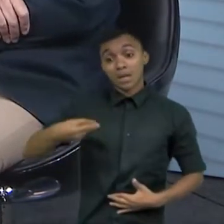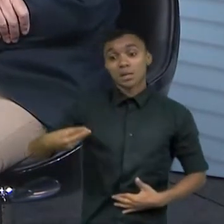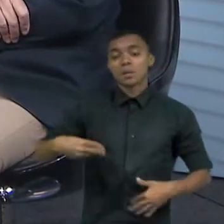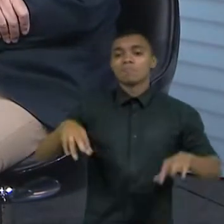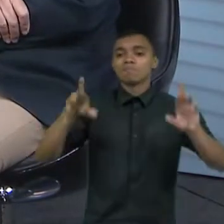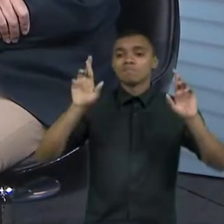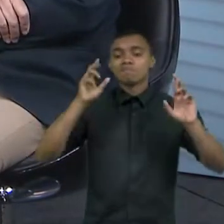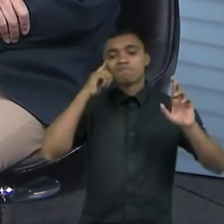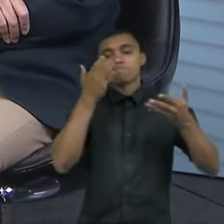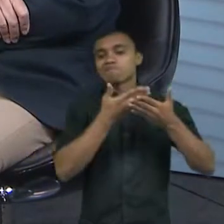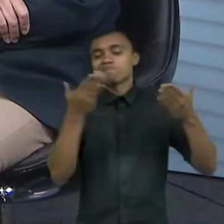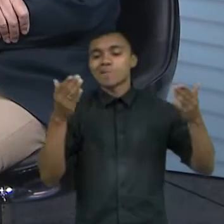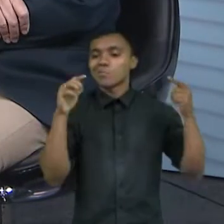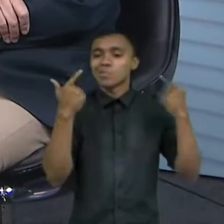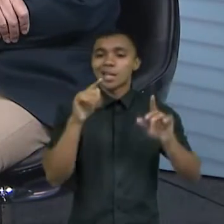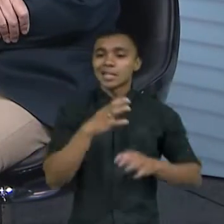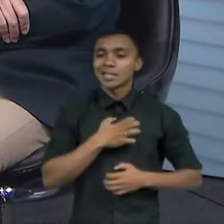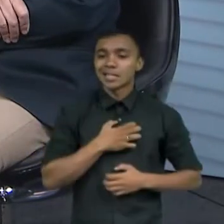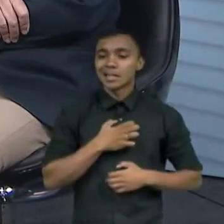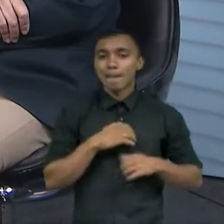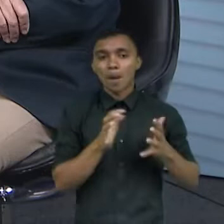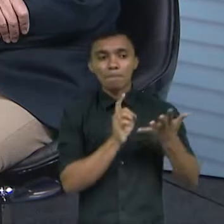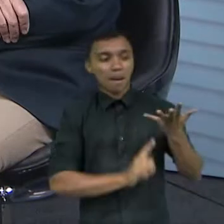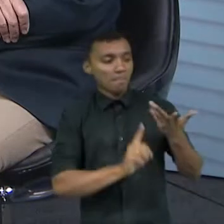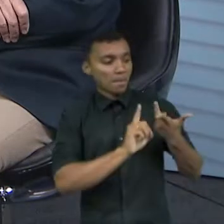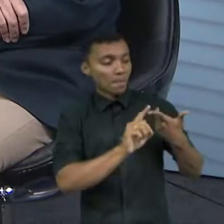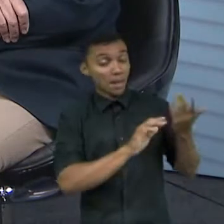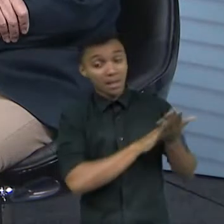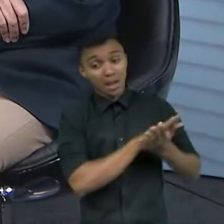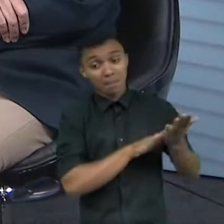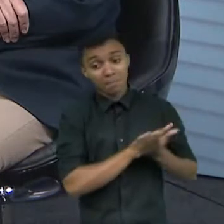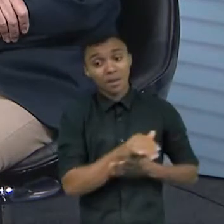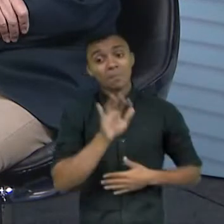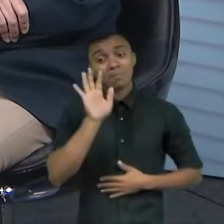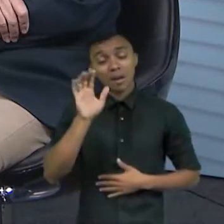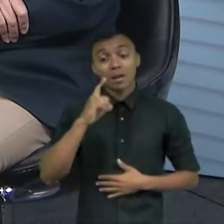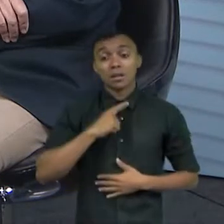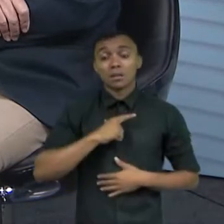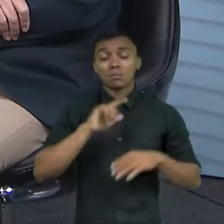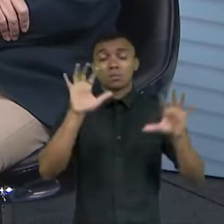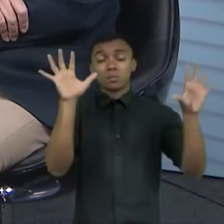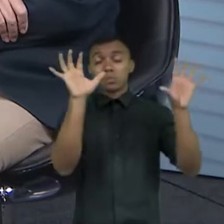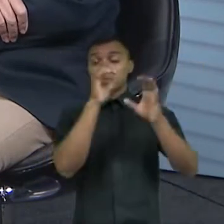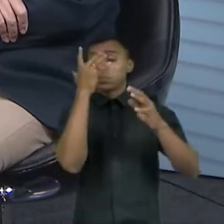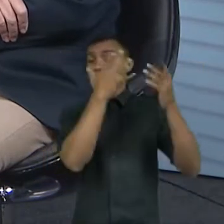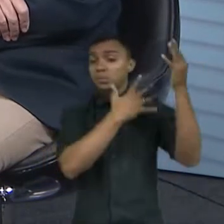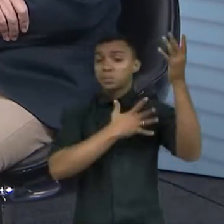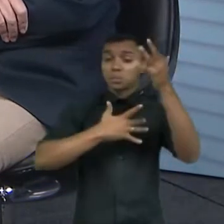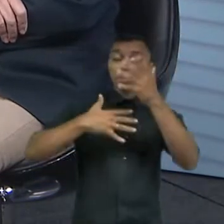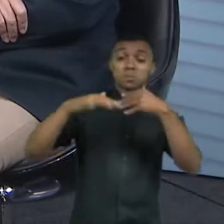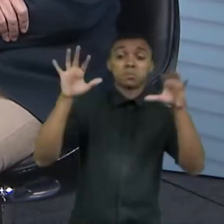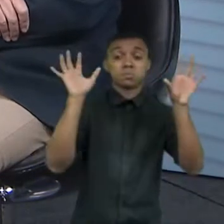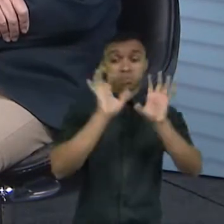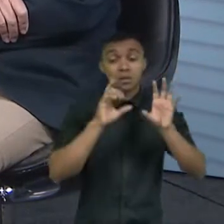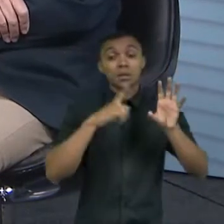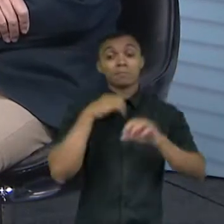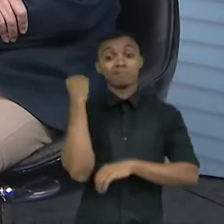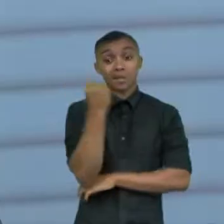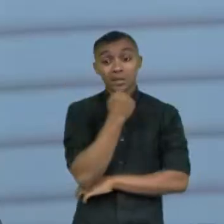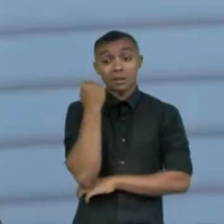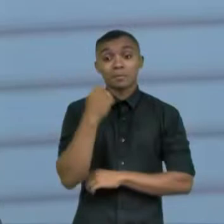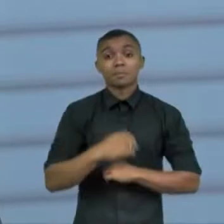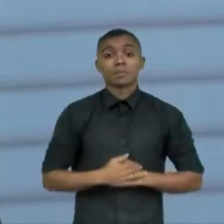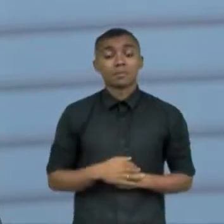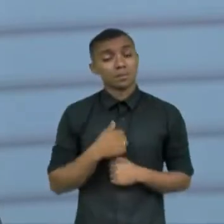a Deus ela não apresenta a maioria desses sintomas em compensação ela tem uma miopia alta são 16 graus de miopia eu também